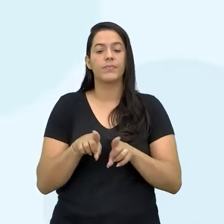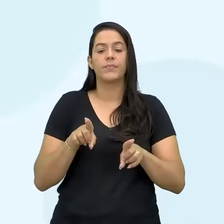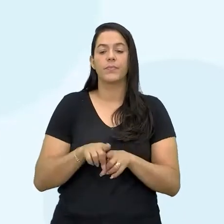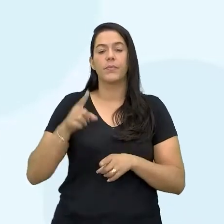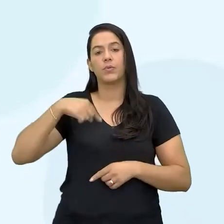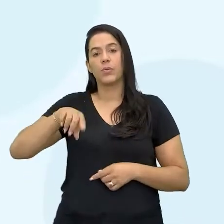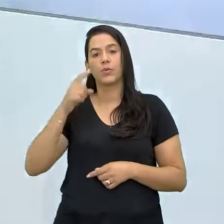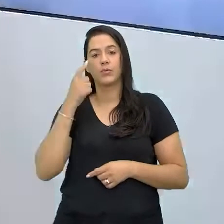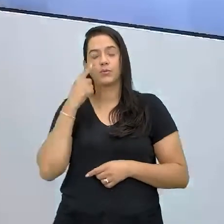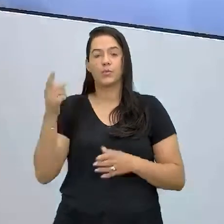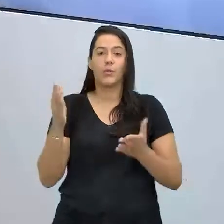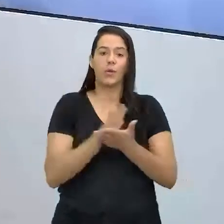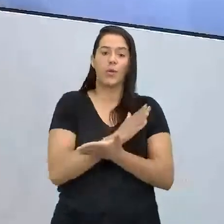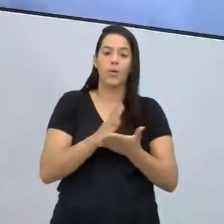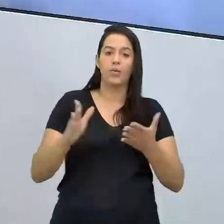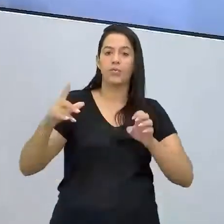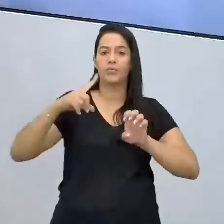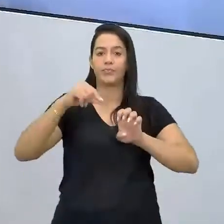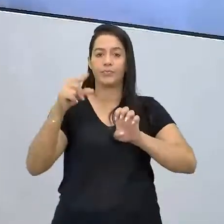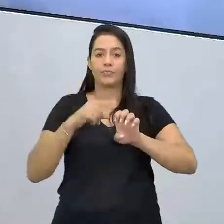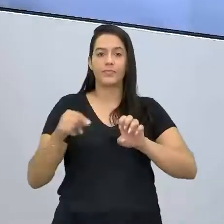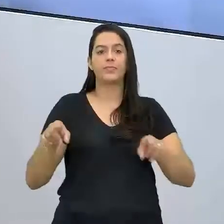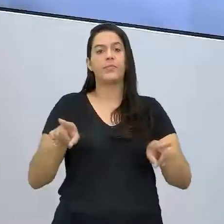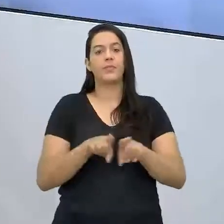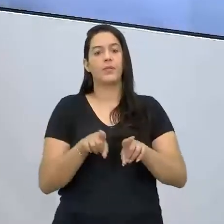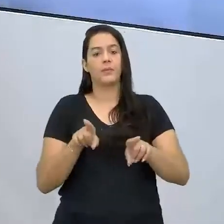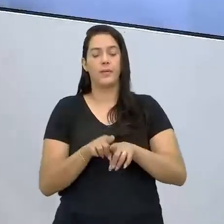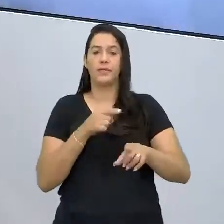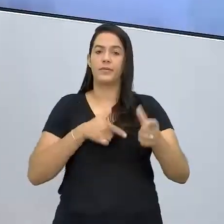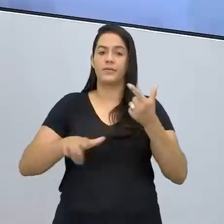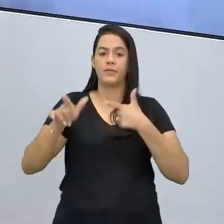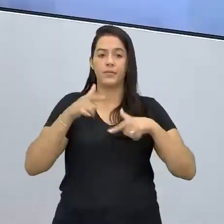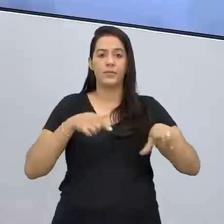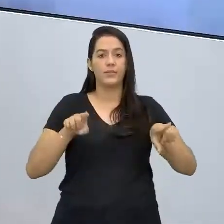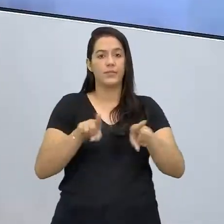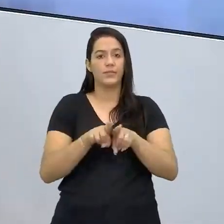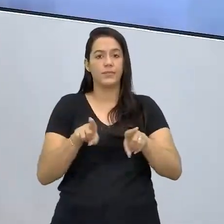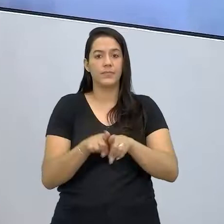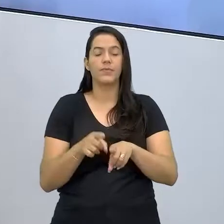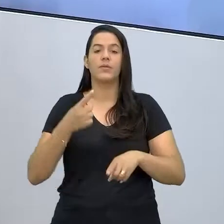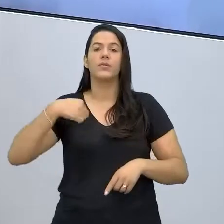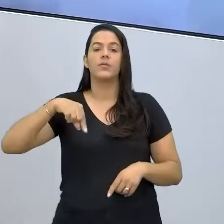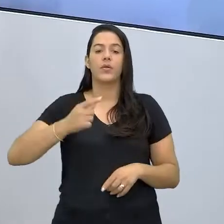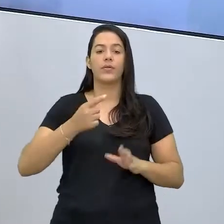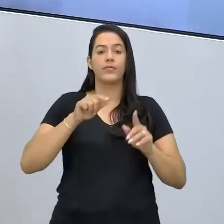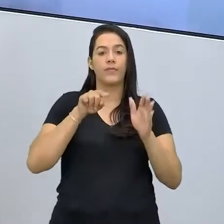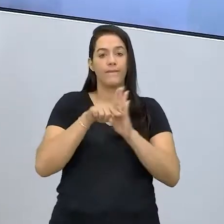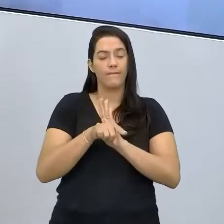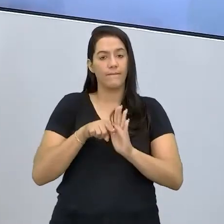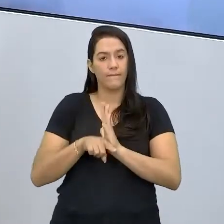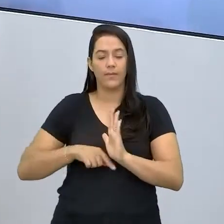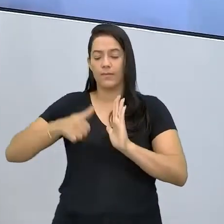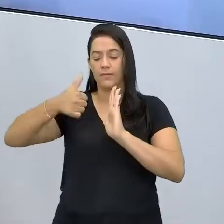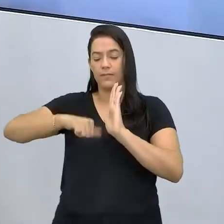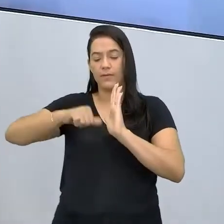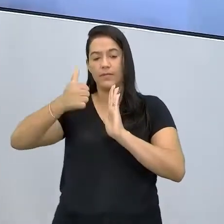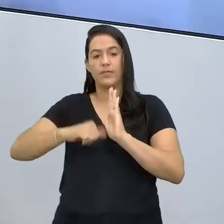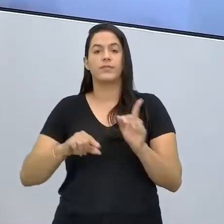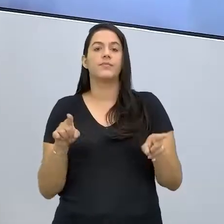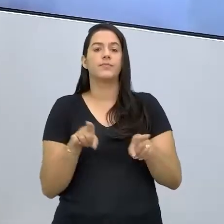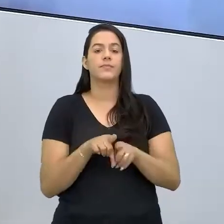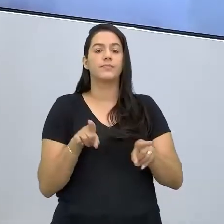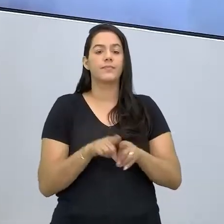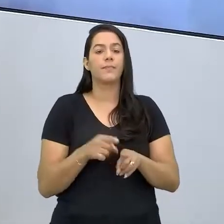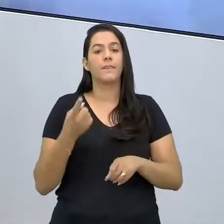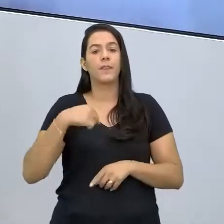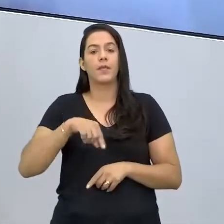alguns empreendedores de sucesso, comentamos alguns outros também, fizemos algumas avaliações relativas a isso, falando sobre